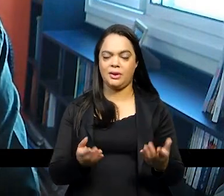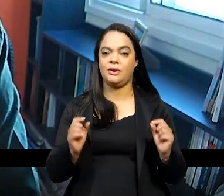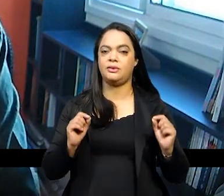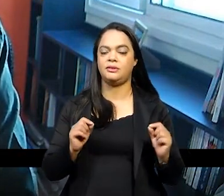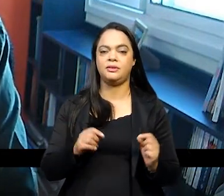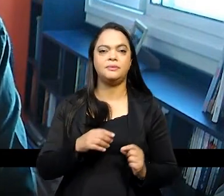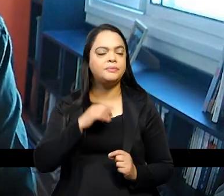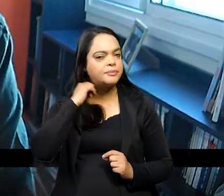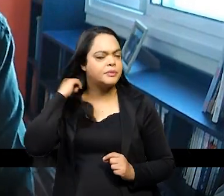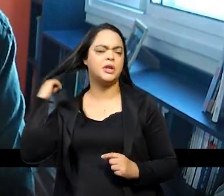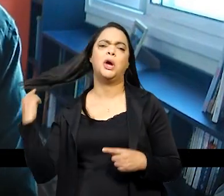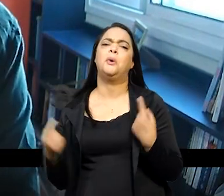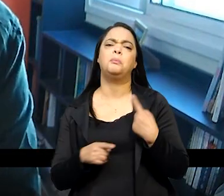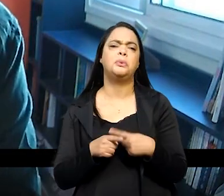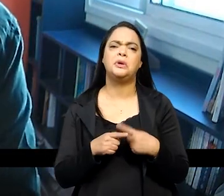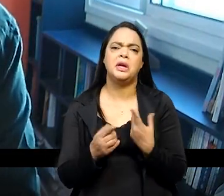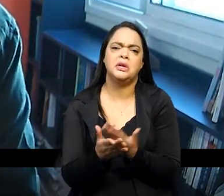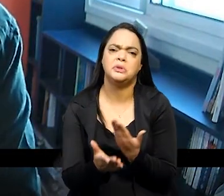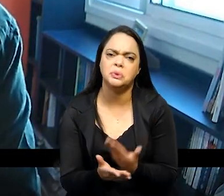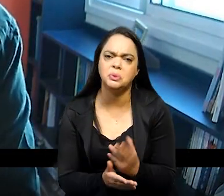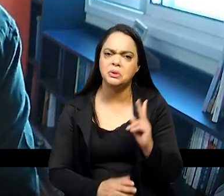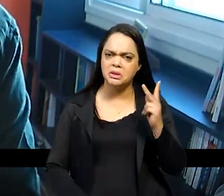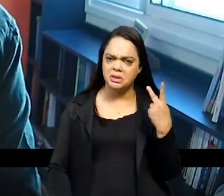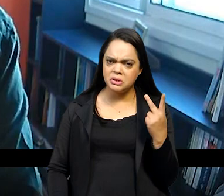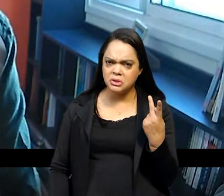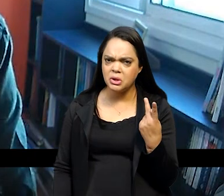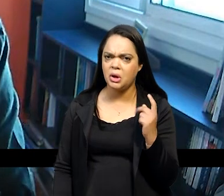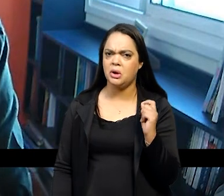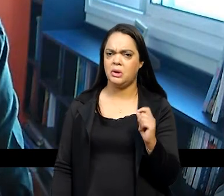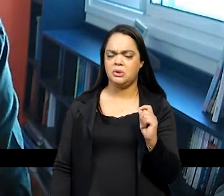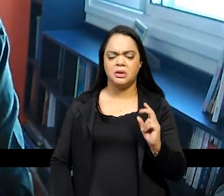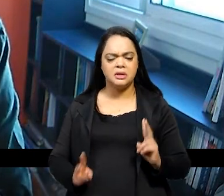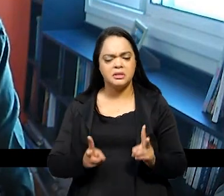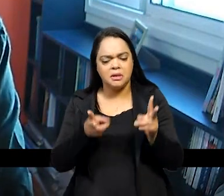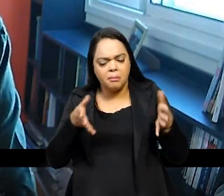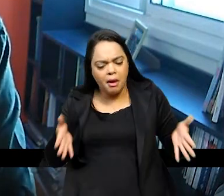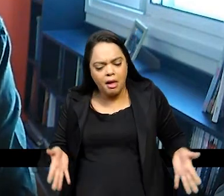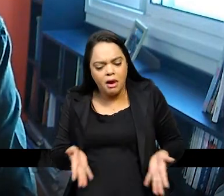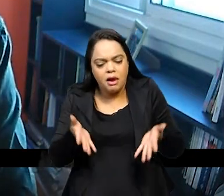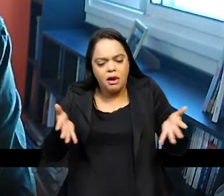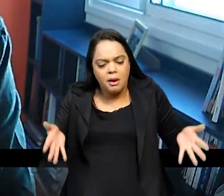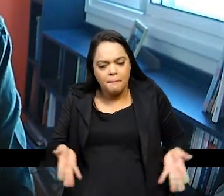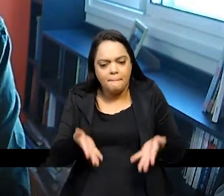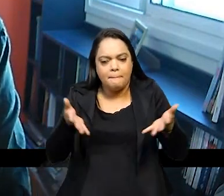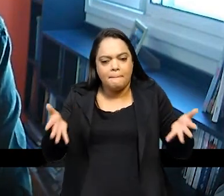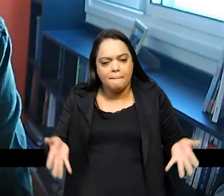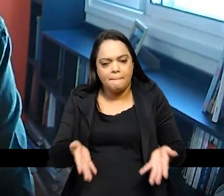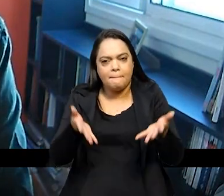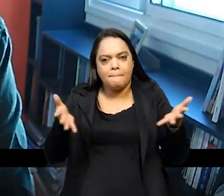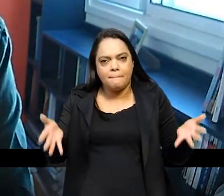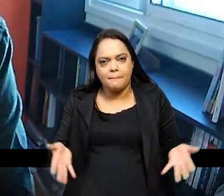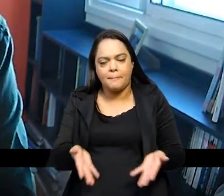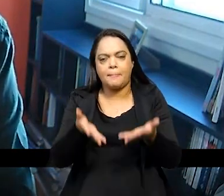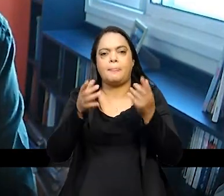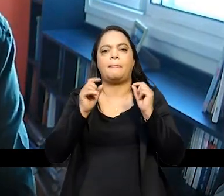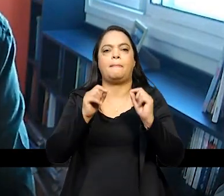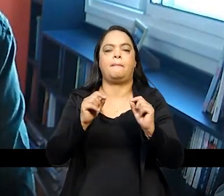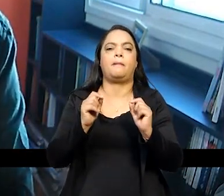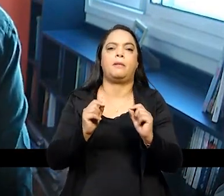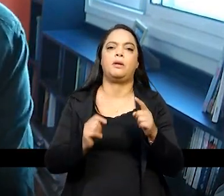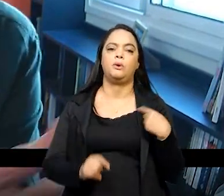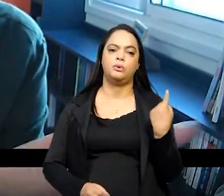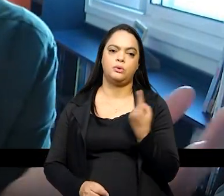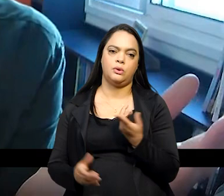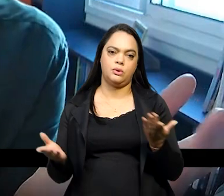para que que a gente estuda história preservando e motivando então as inquietudes do nosso presente